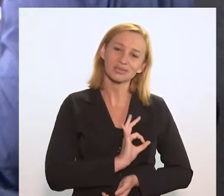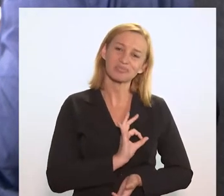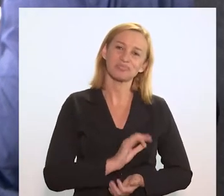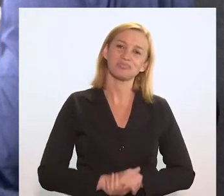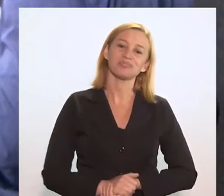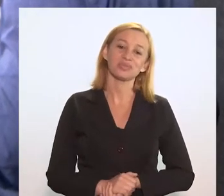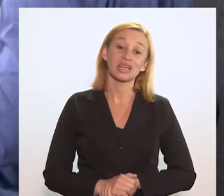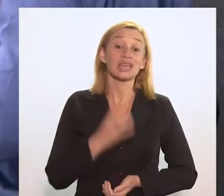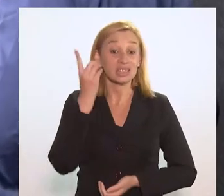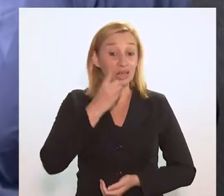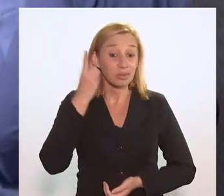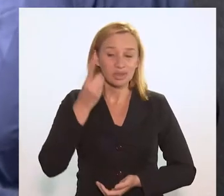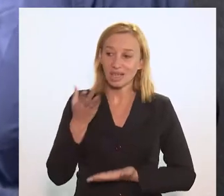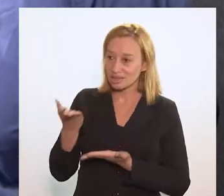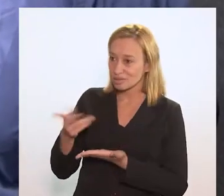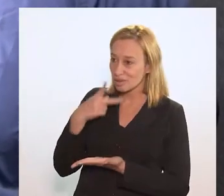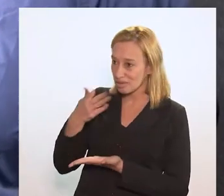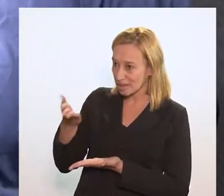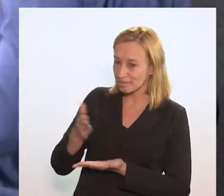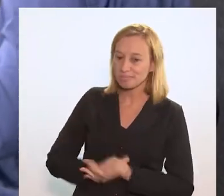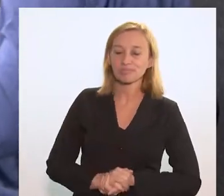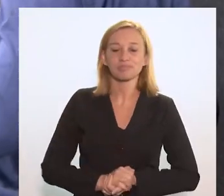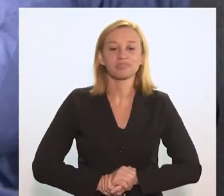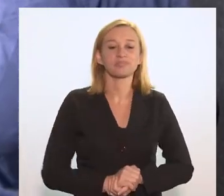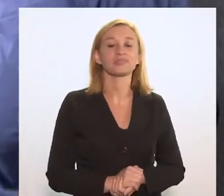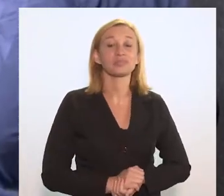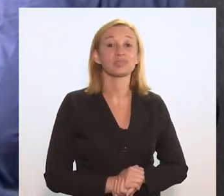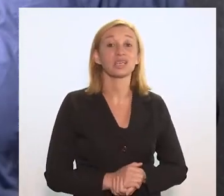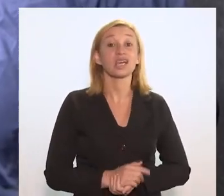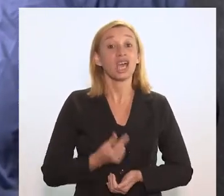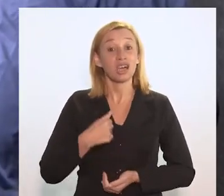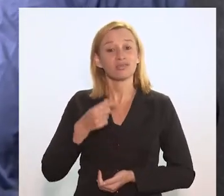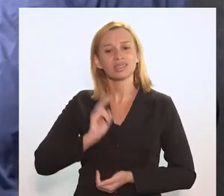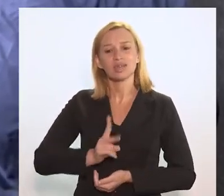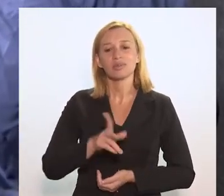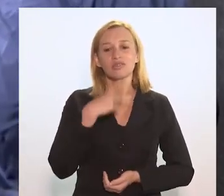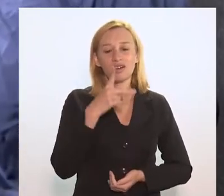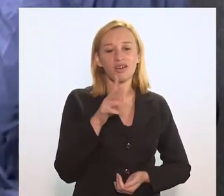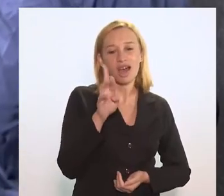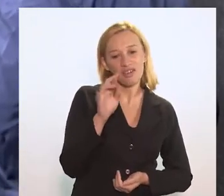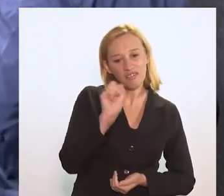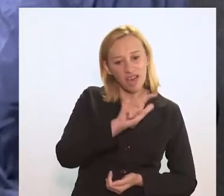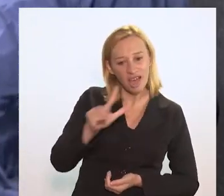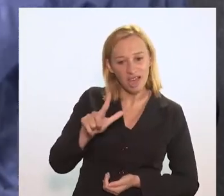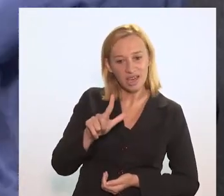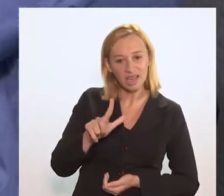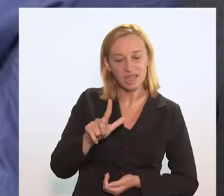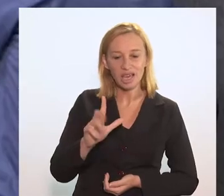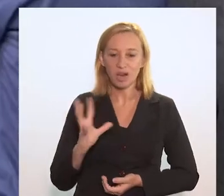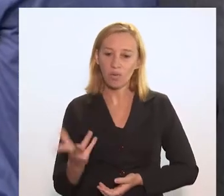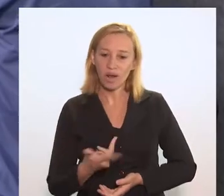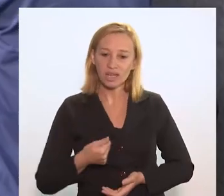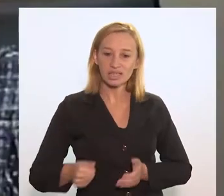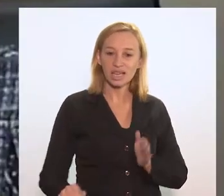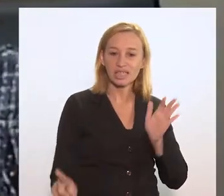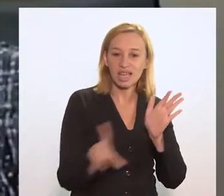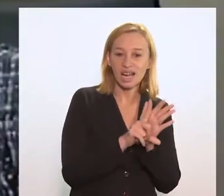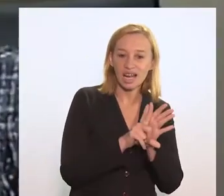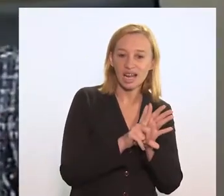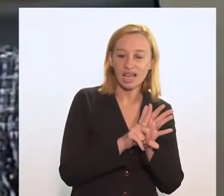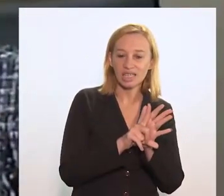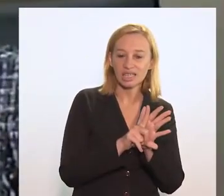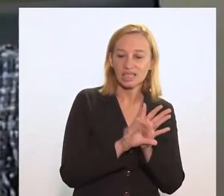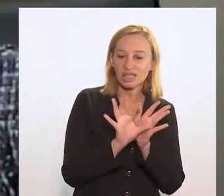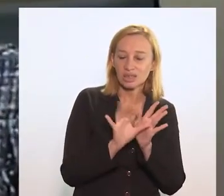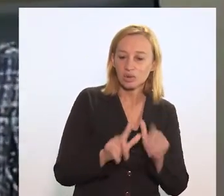Rocha. Deputada, as suas considerações, por favor. Eu sempre digo, Rafael, que a eficiência da lei